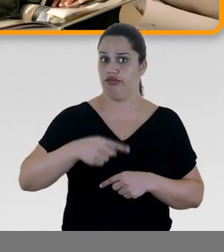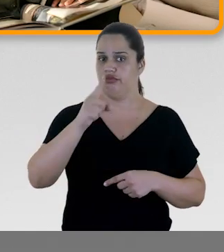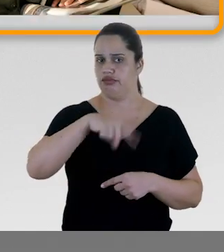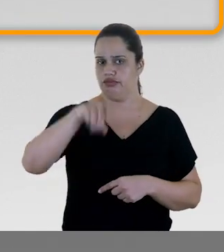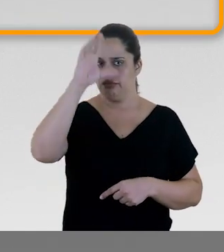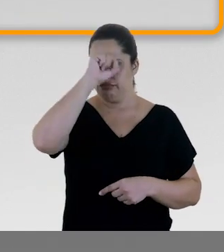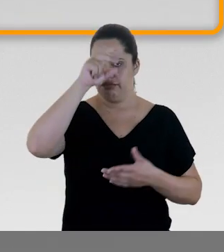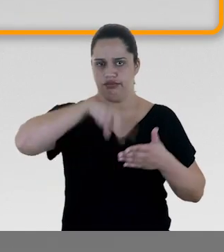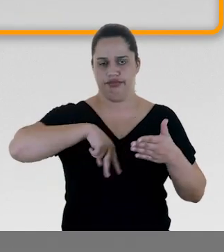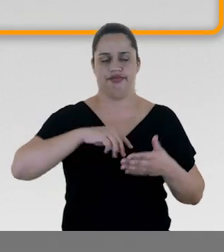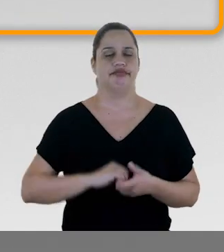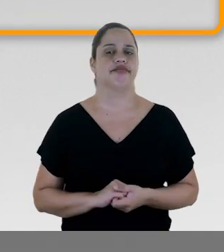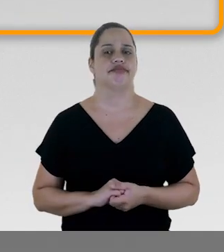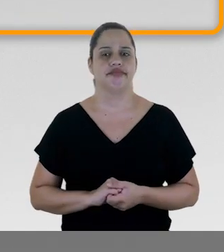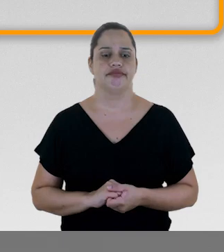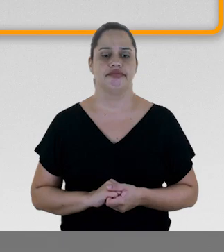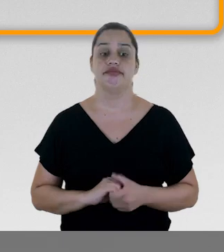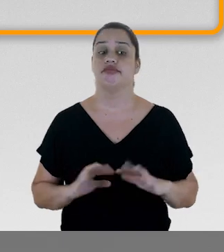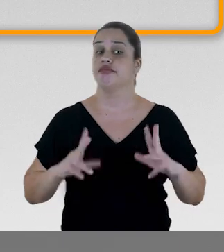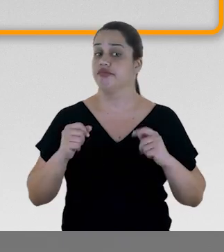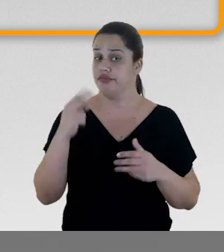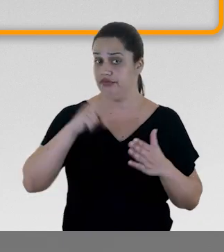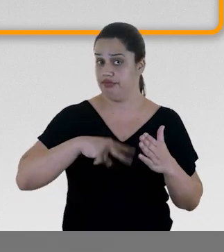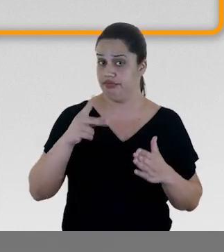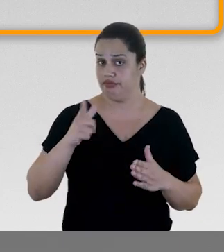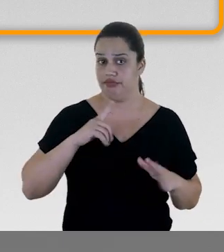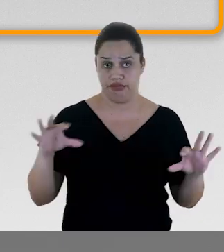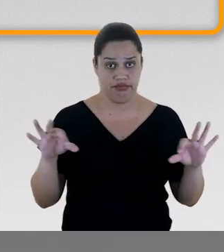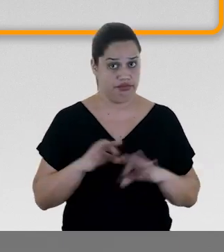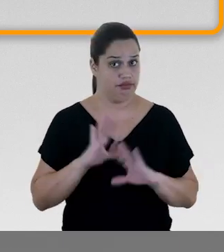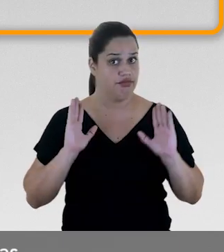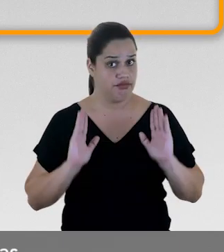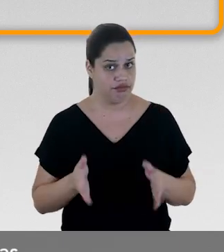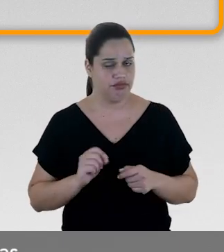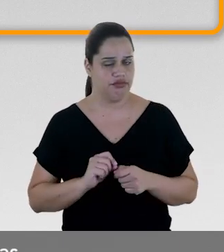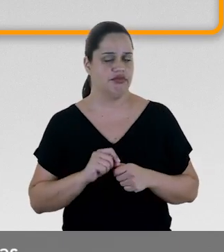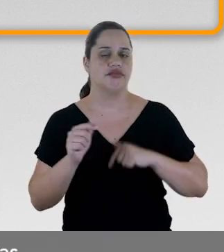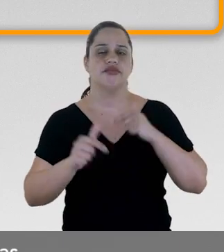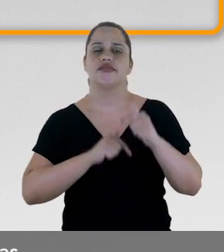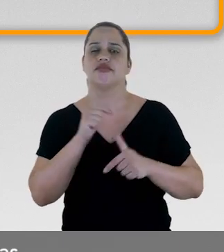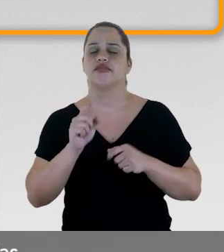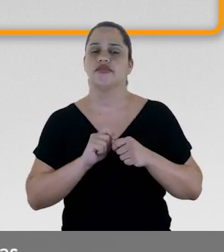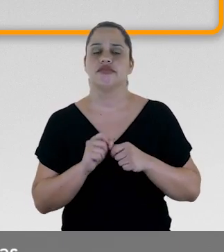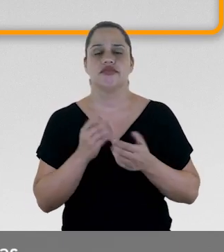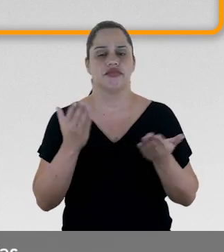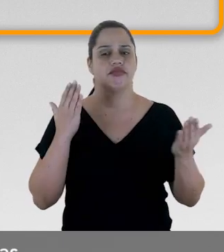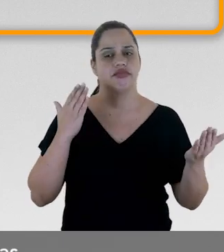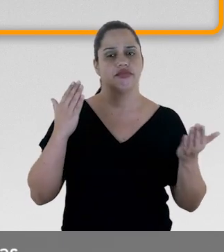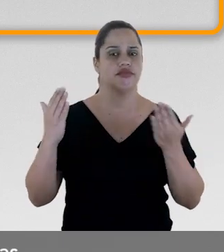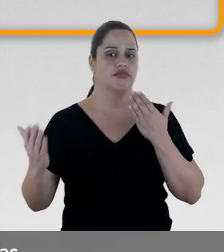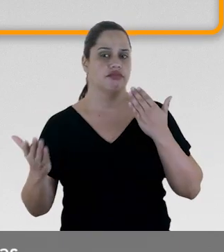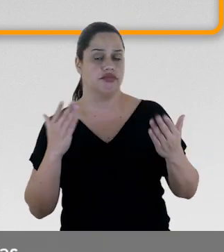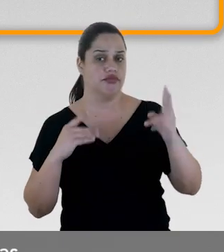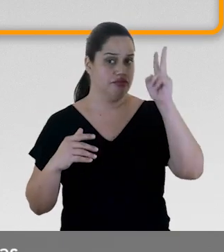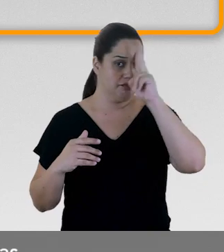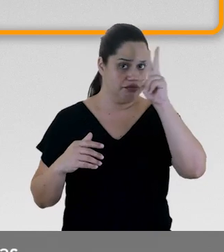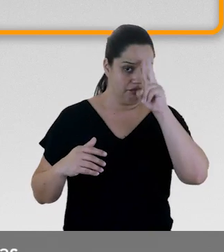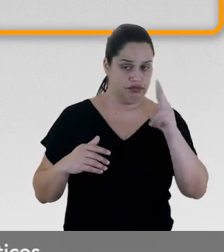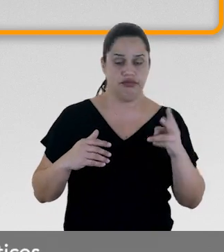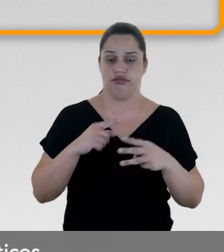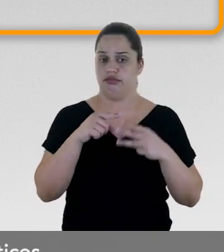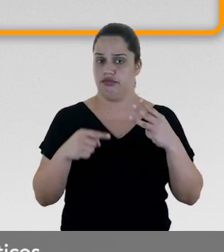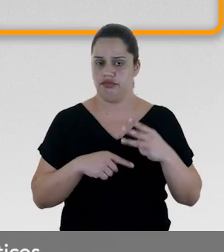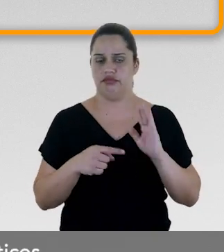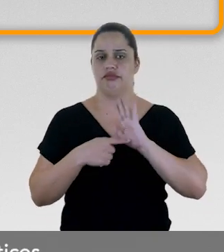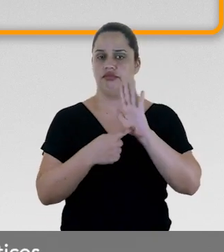que aprenderam a ler. Com todas as leituras prontas, faça um trabalho comparativo entre as histórias,